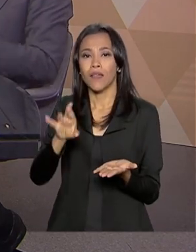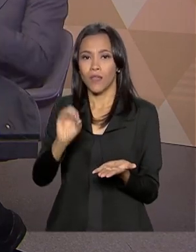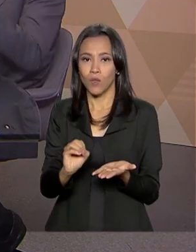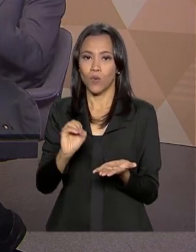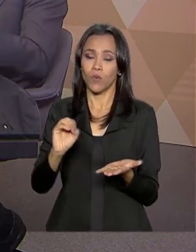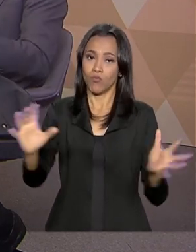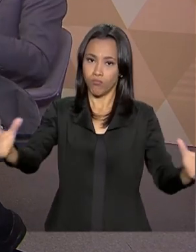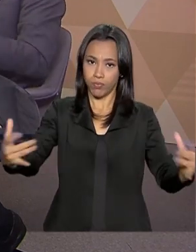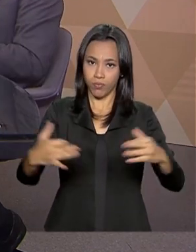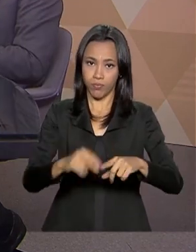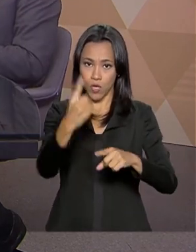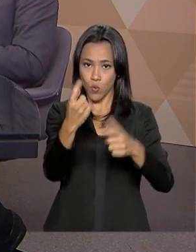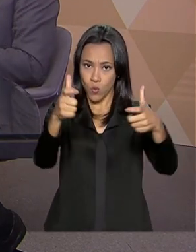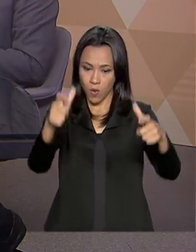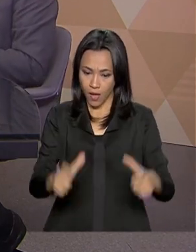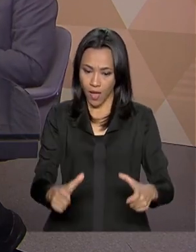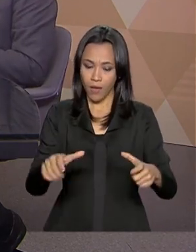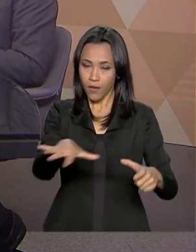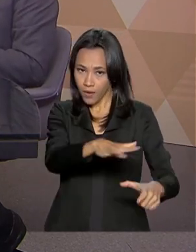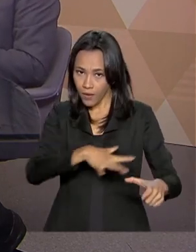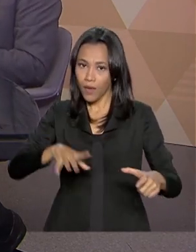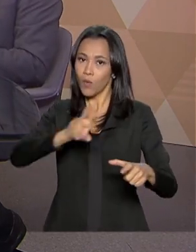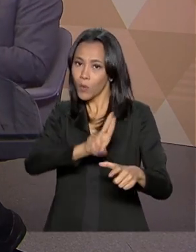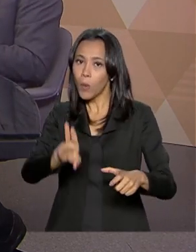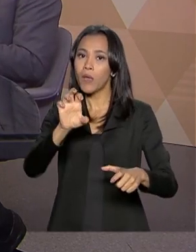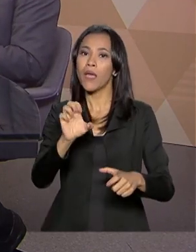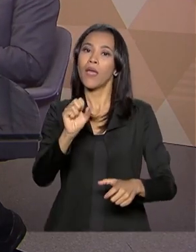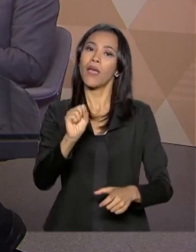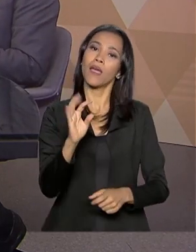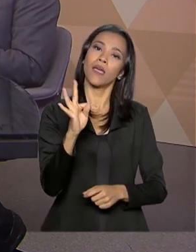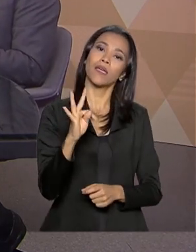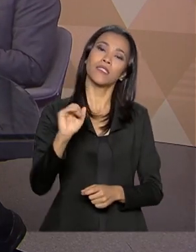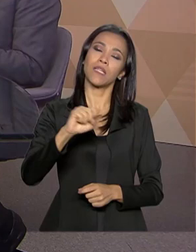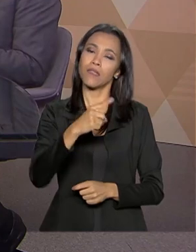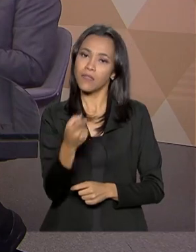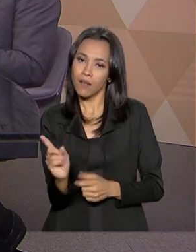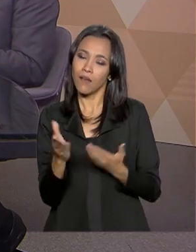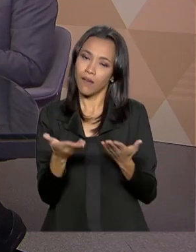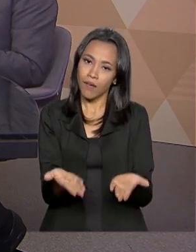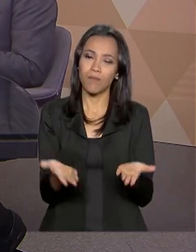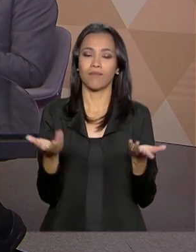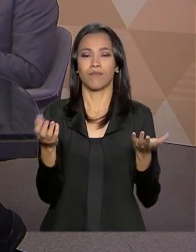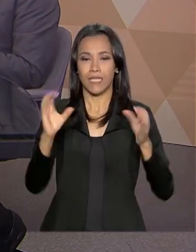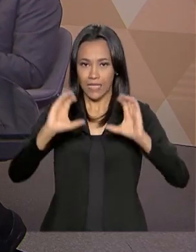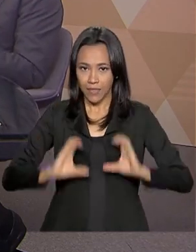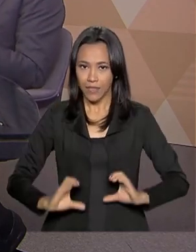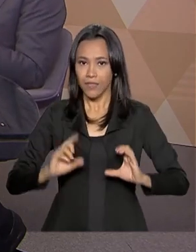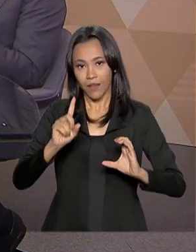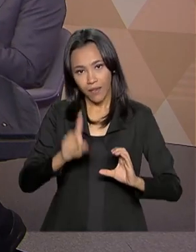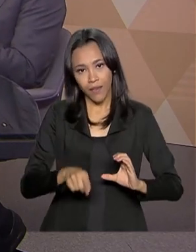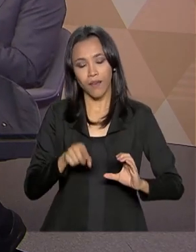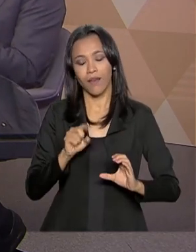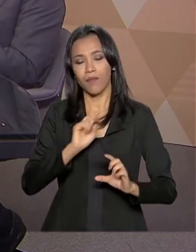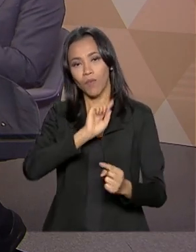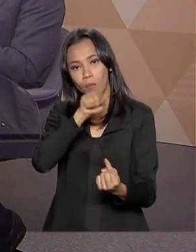só, que a gente vai chamar de estação cidadania. O que acaba traduzindo um pouco a essência do Ministério. Exatamente. É